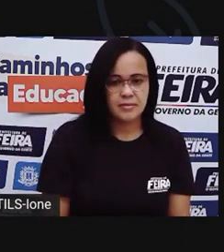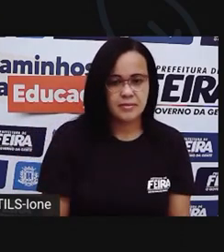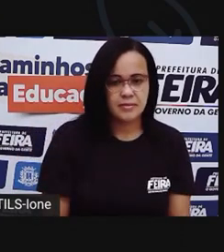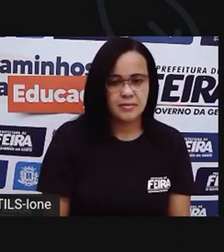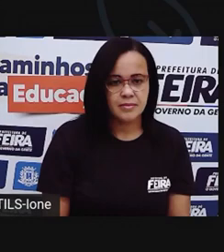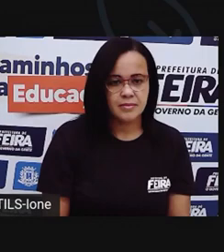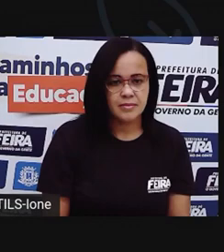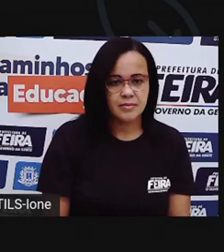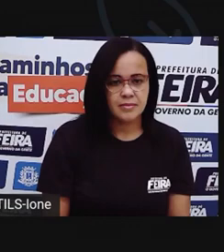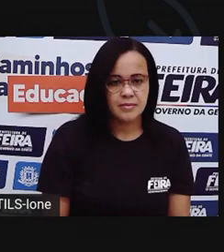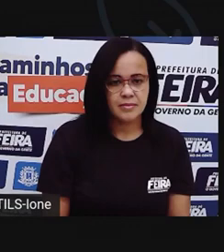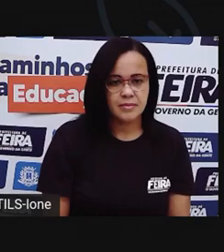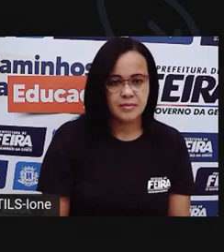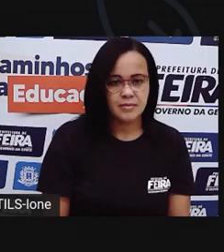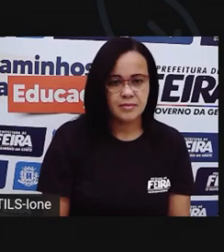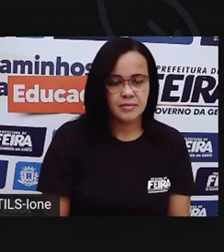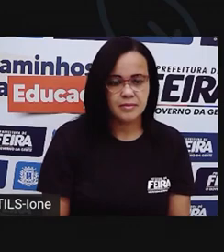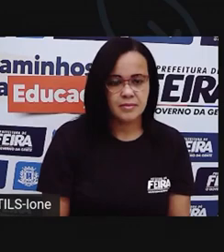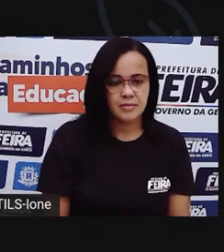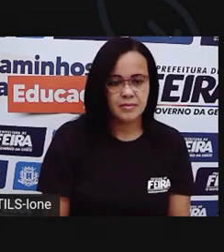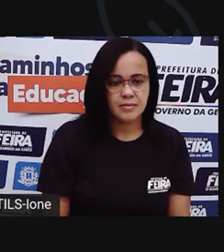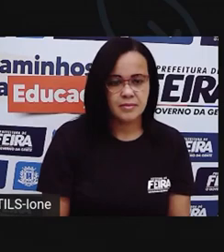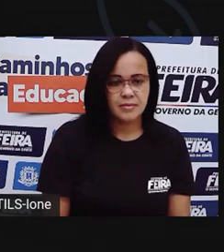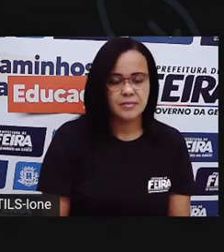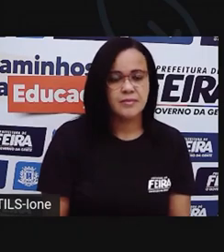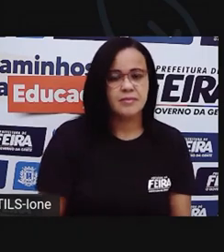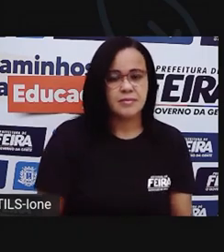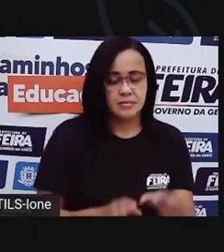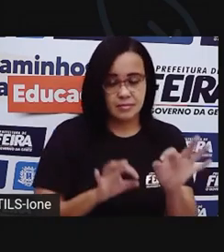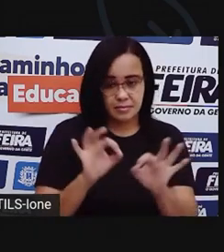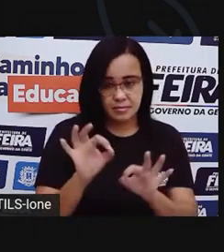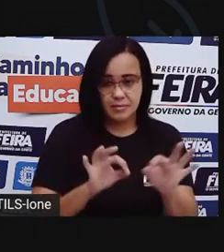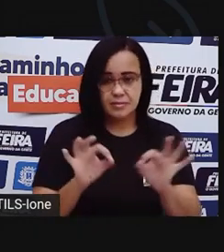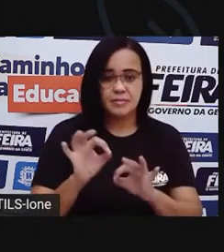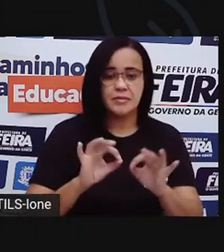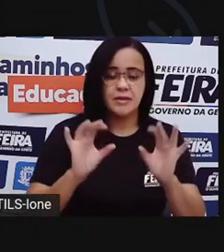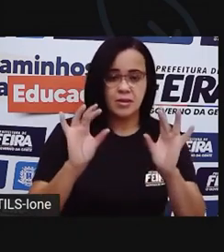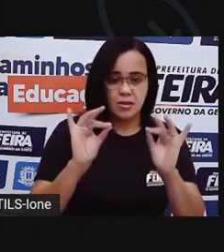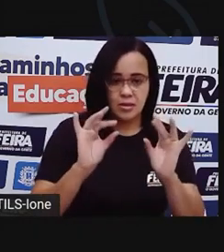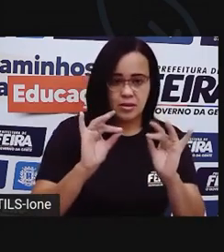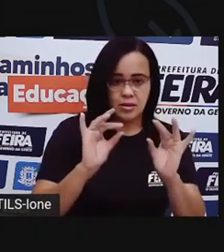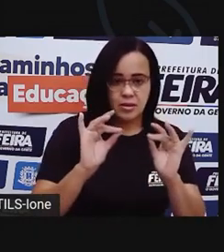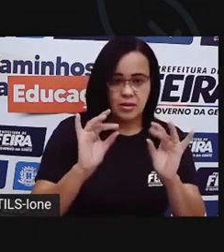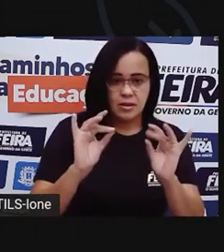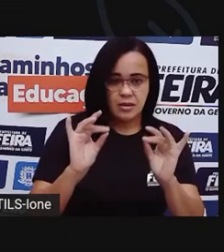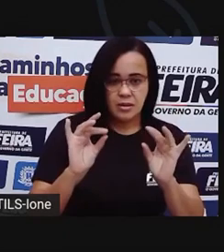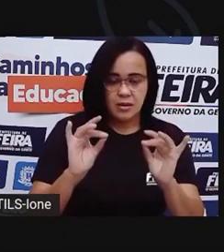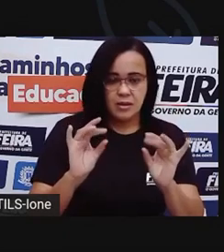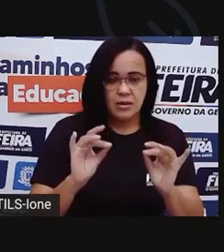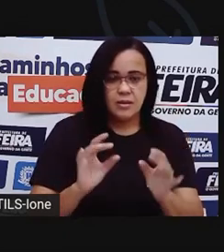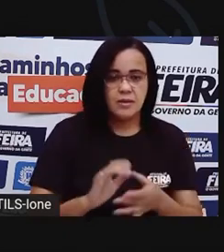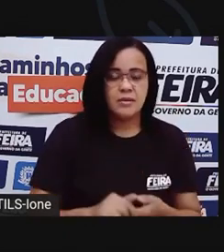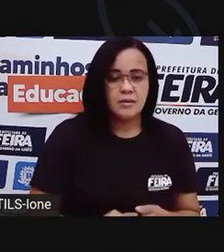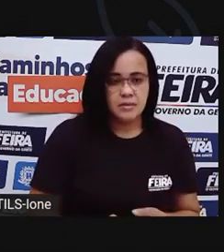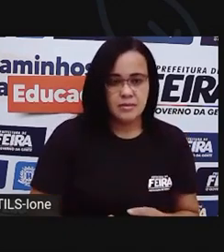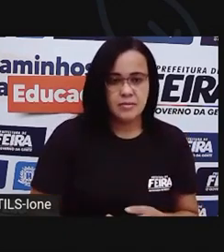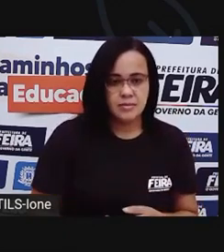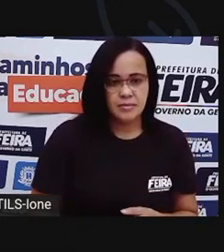Tem que ir colando um por um, tá? Não pode ir colando tudo de vez, não. Porque você vai vendo o que é que encaixa em cada lugar.